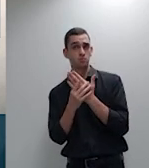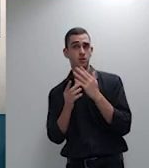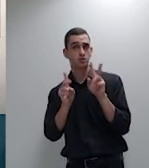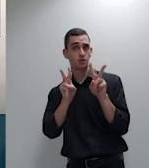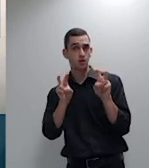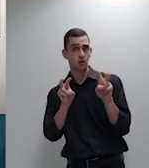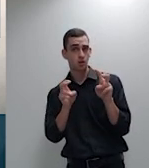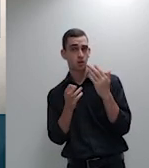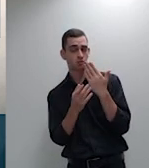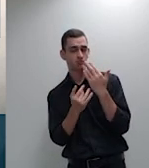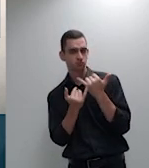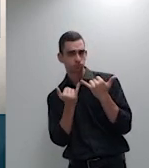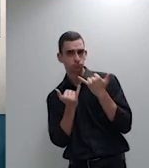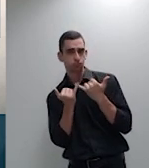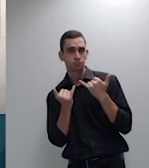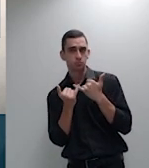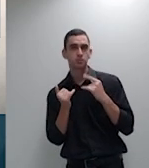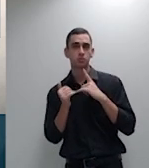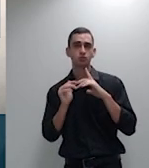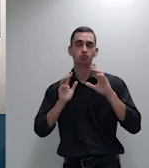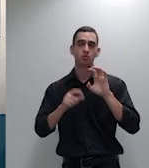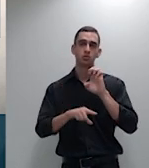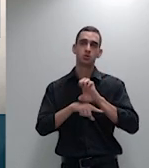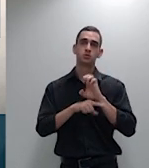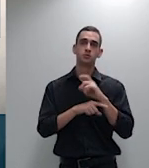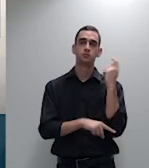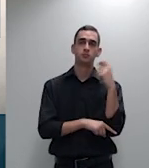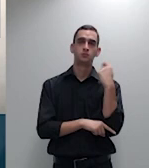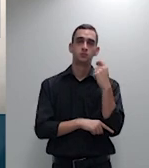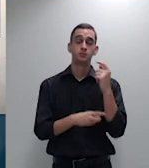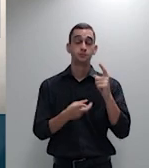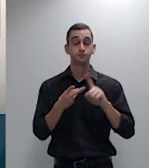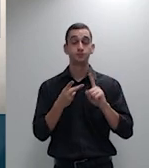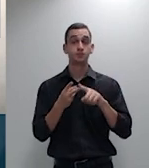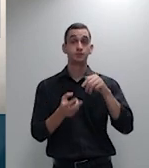precedente do eminente do Salomão no RESP